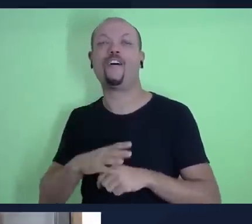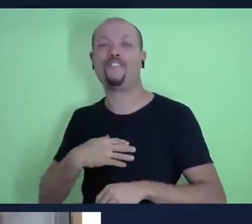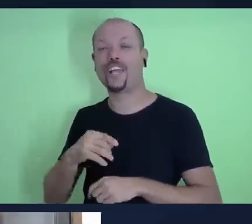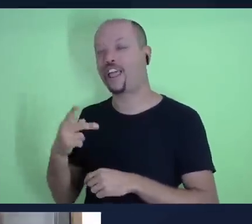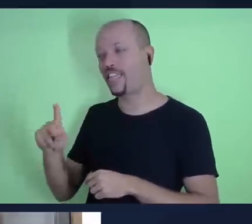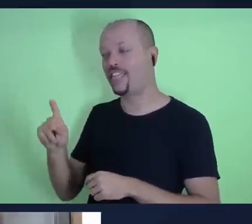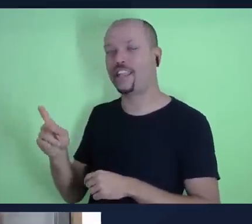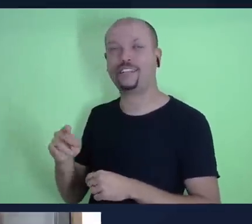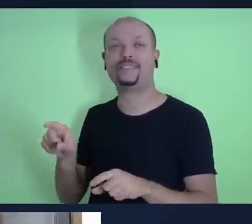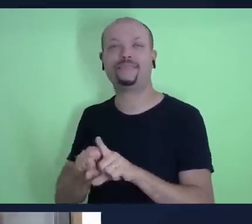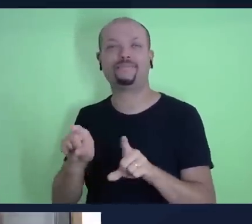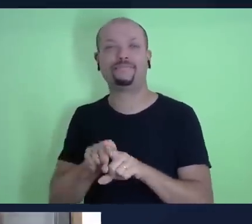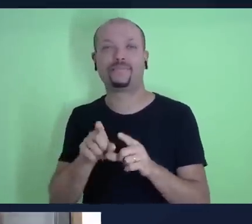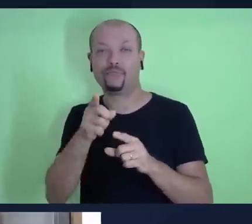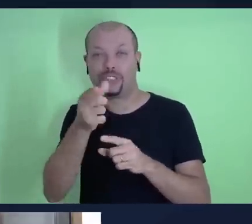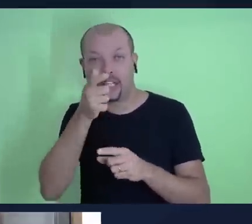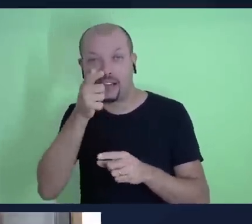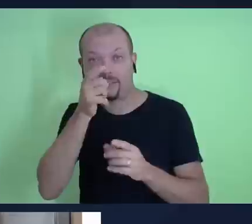Bom, para você que nos acompanha